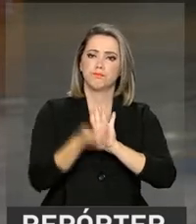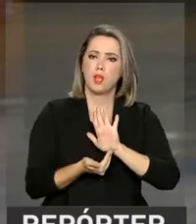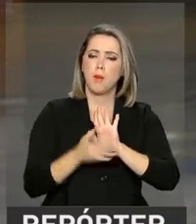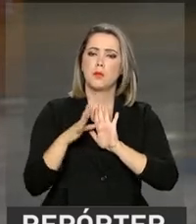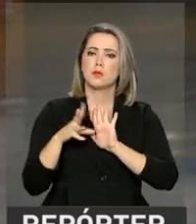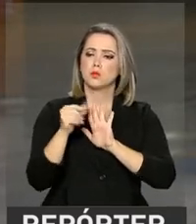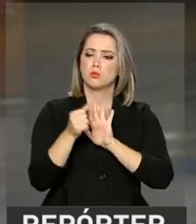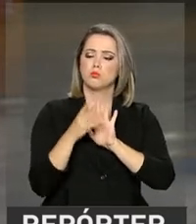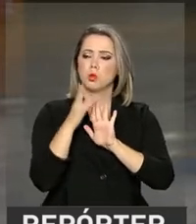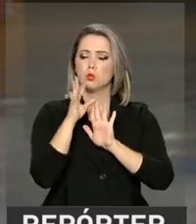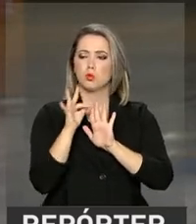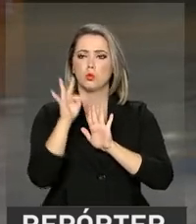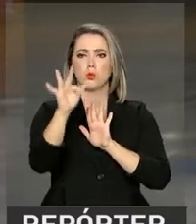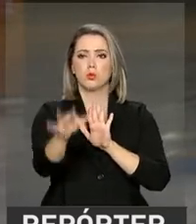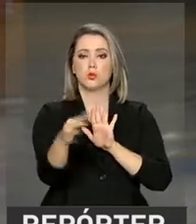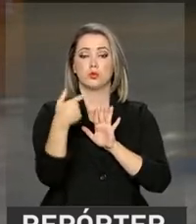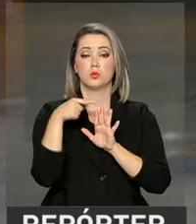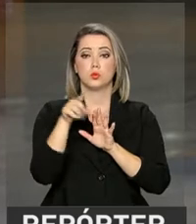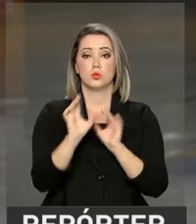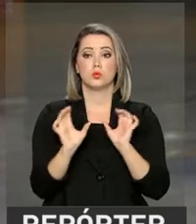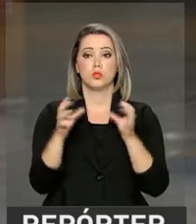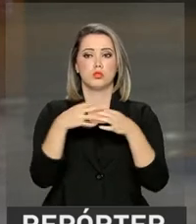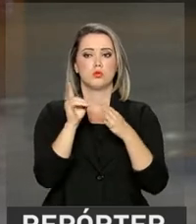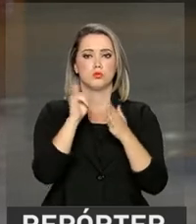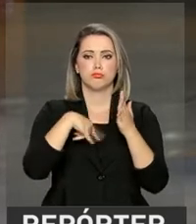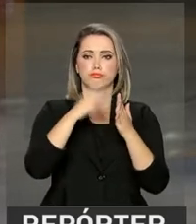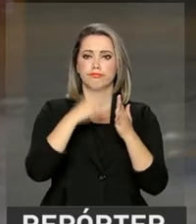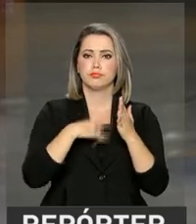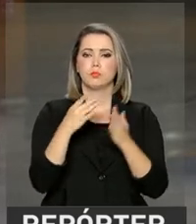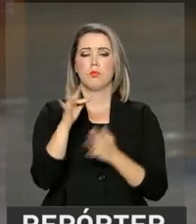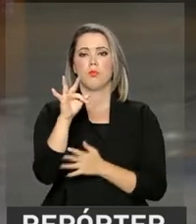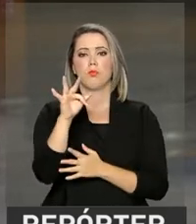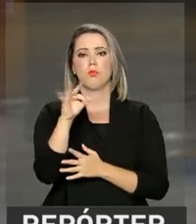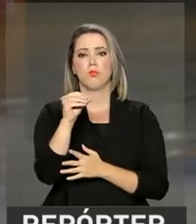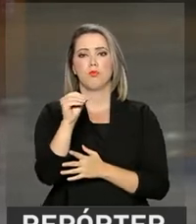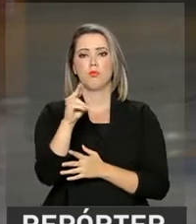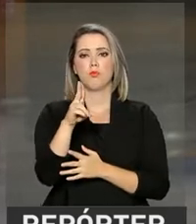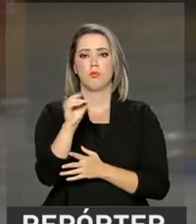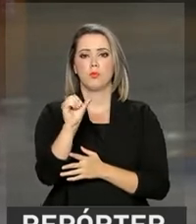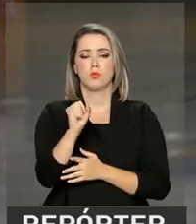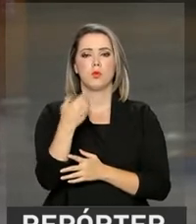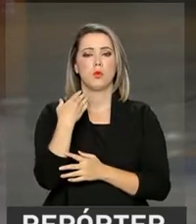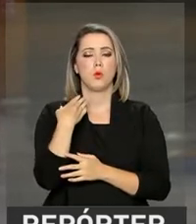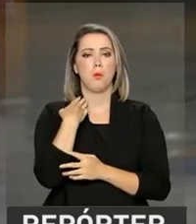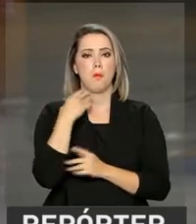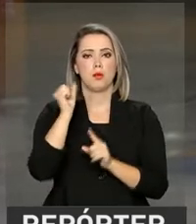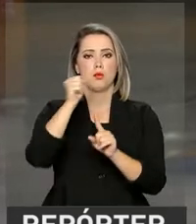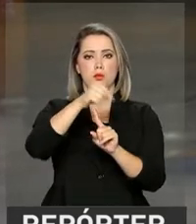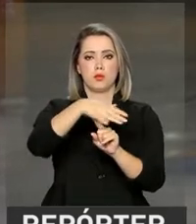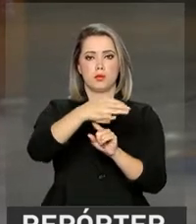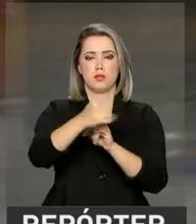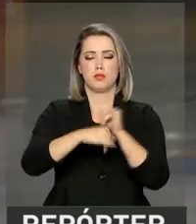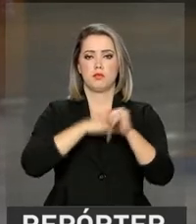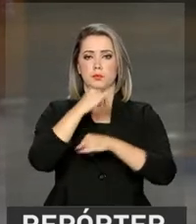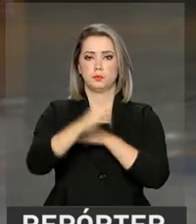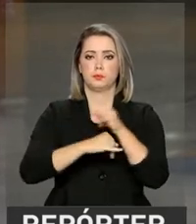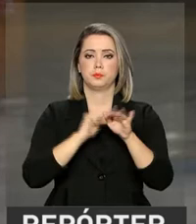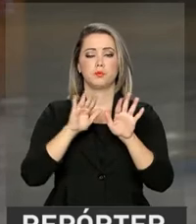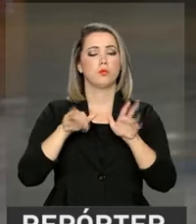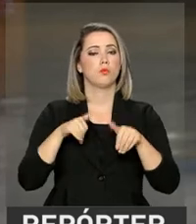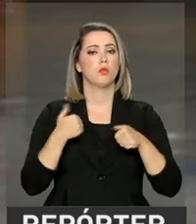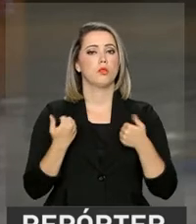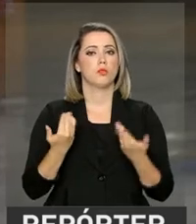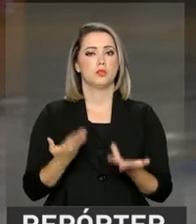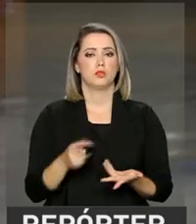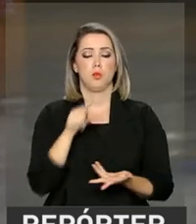previsões neste boletim consolidado na página do Banco Central na internet. Pois bem,